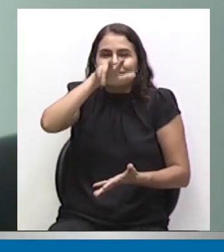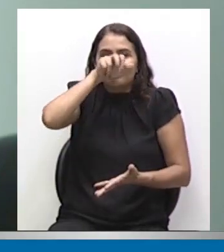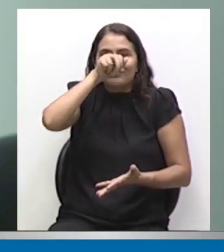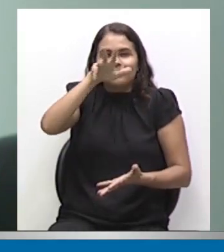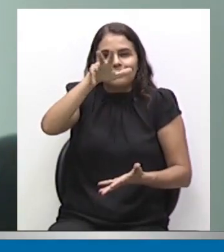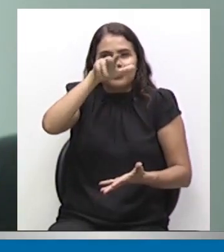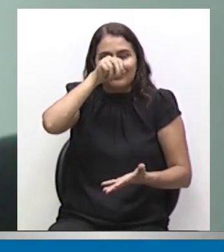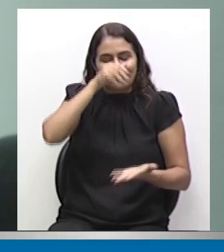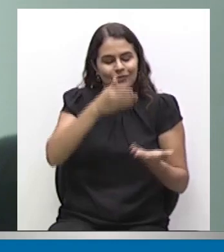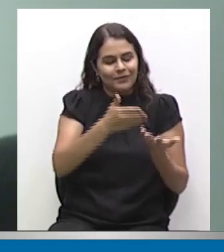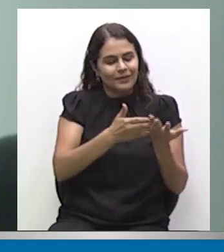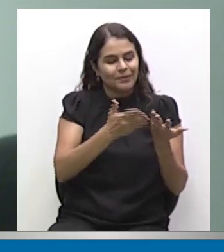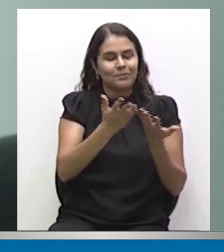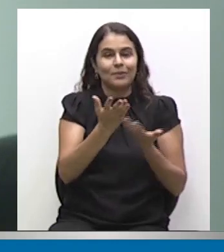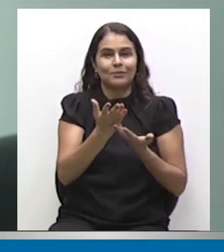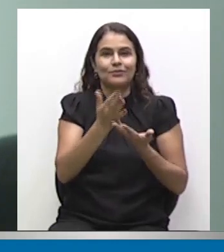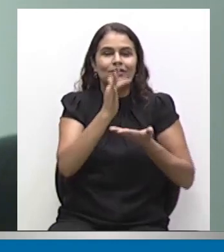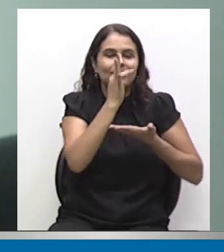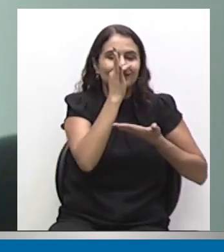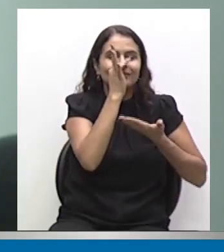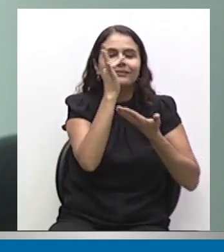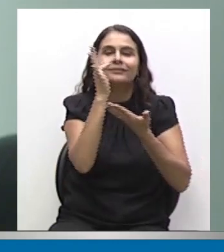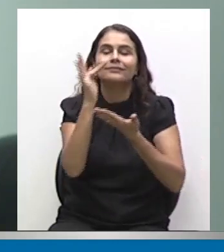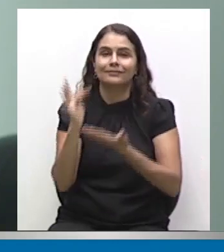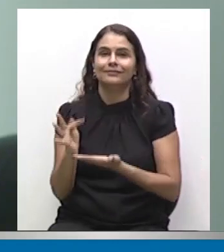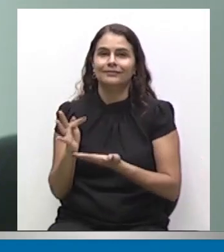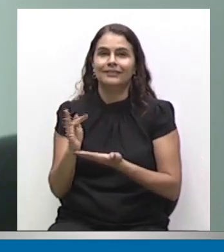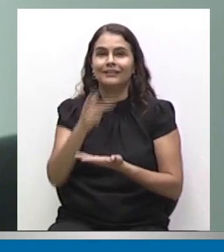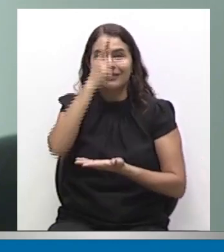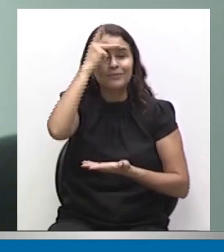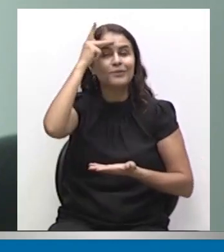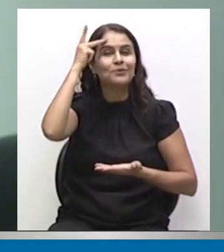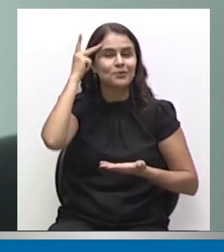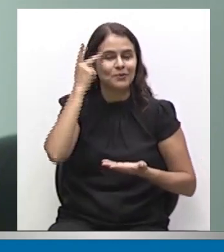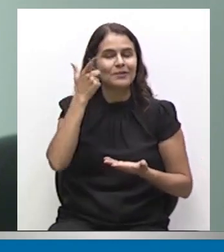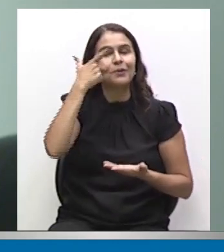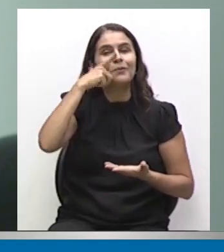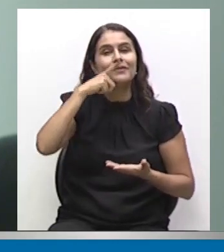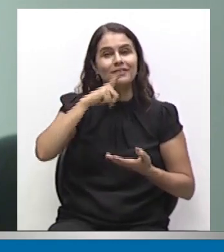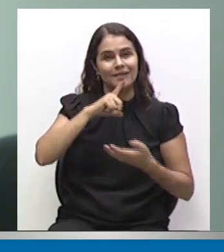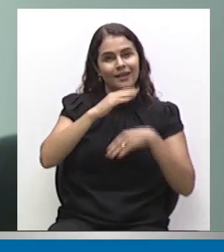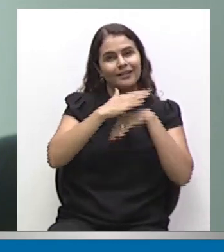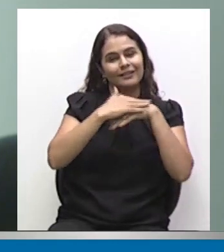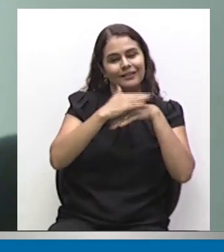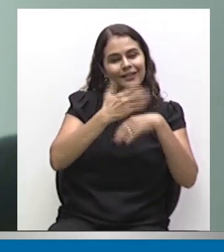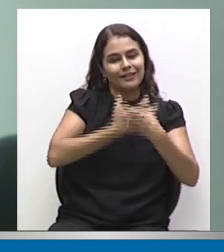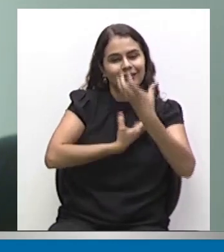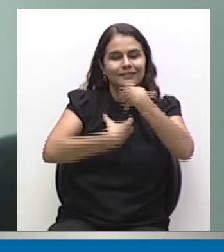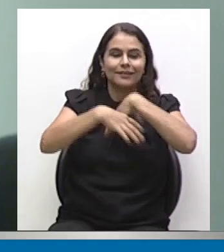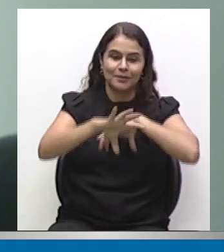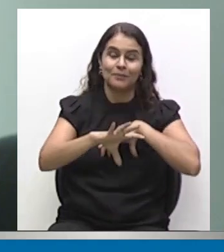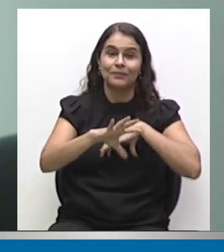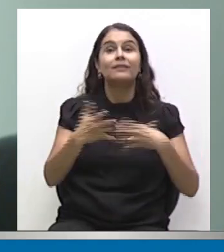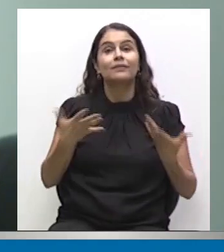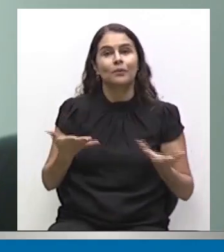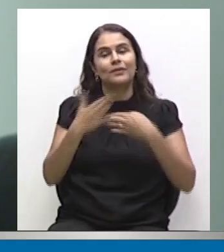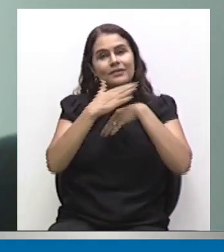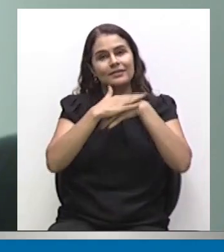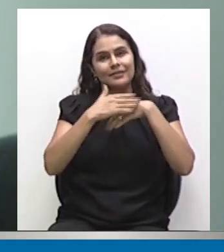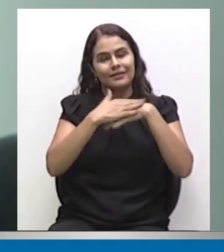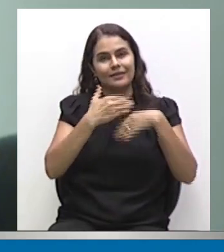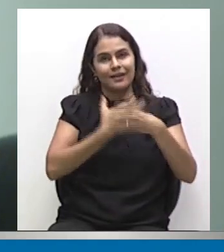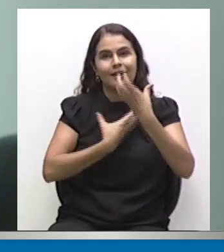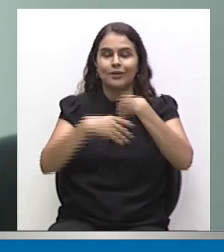oferece rosas, nas mãos de quem sabe ser generosas, né? E assim, com essa generosidade, como